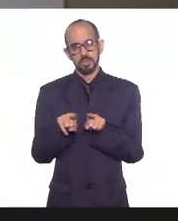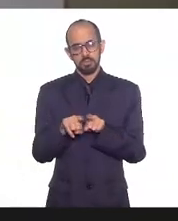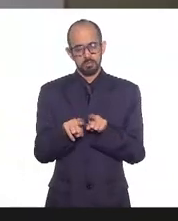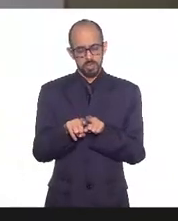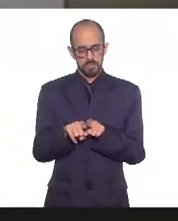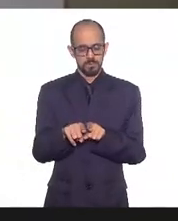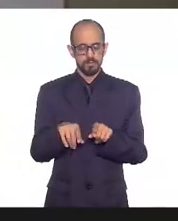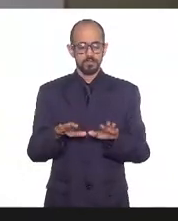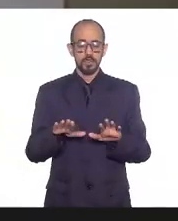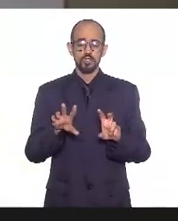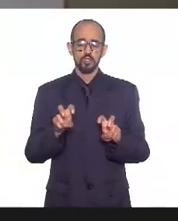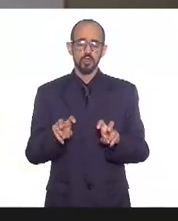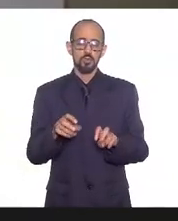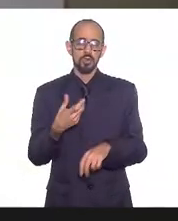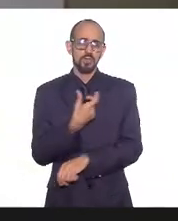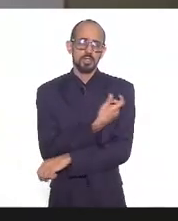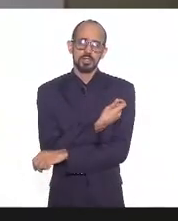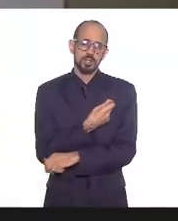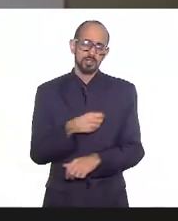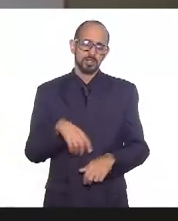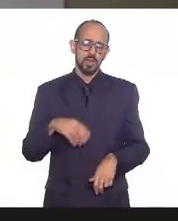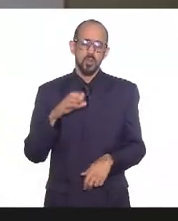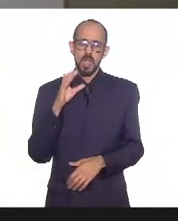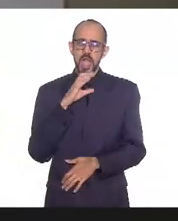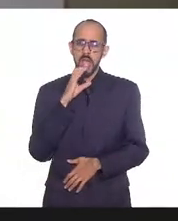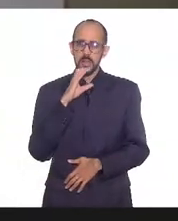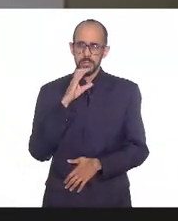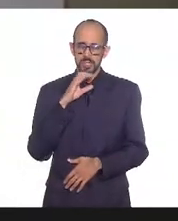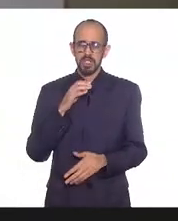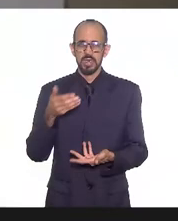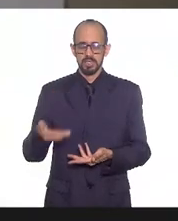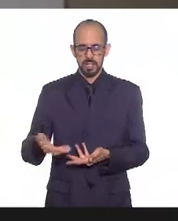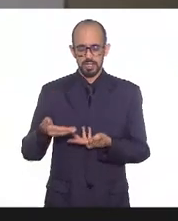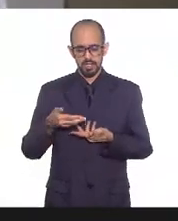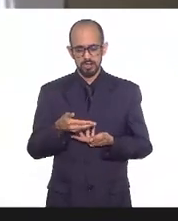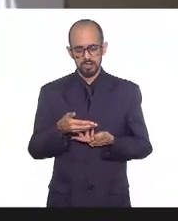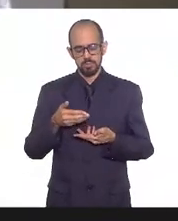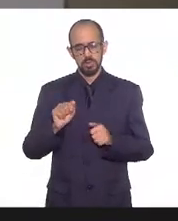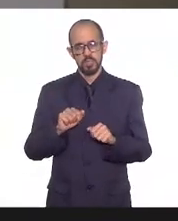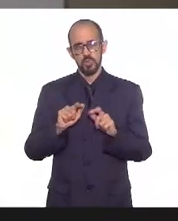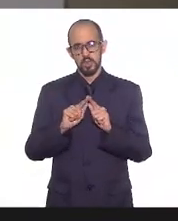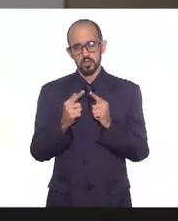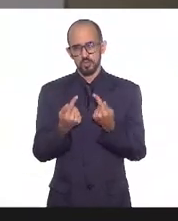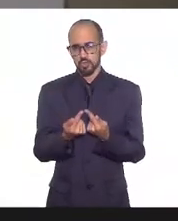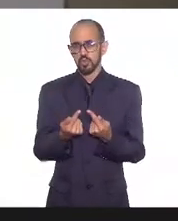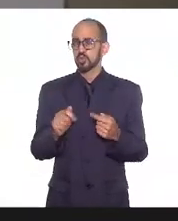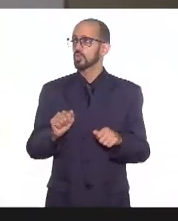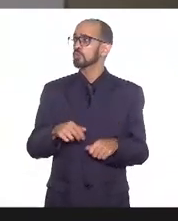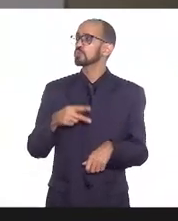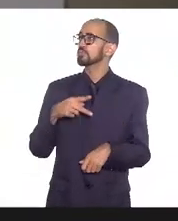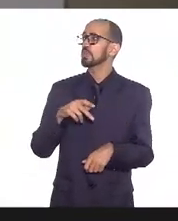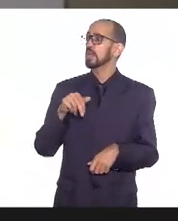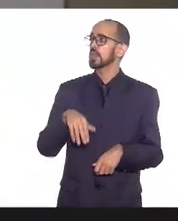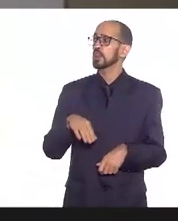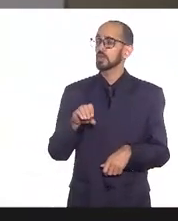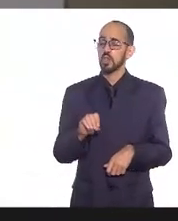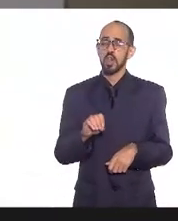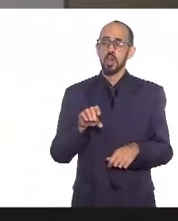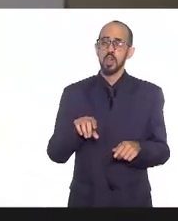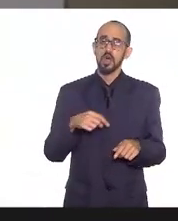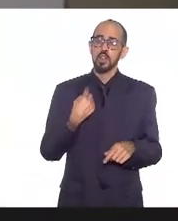vacinação como um todo ritmo atendimento aos grupos que estão previstos no PNIO e tal nós temos